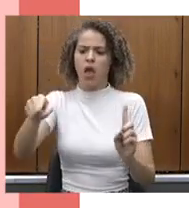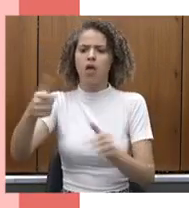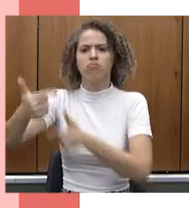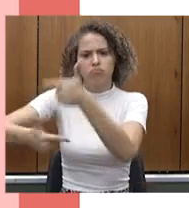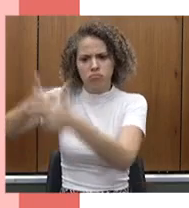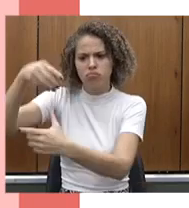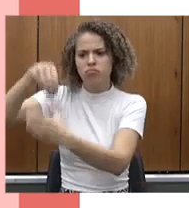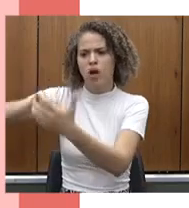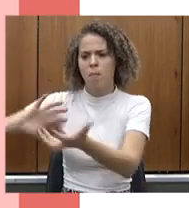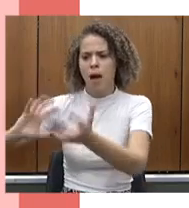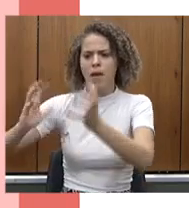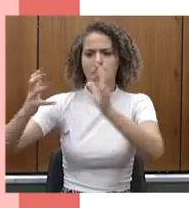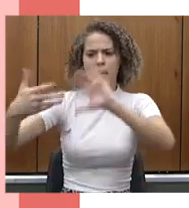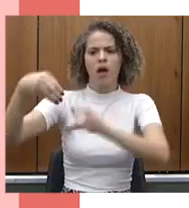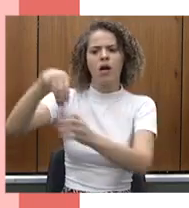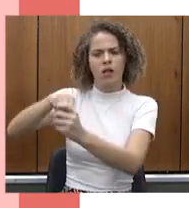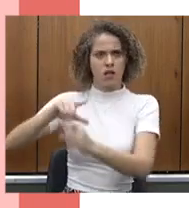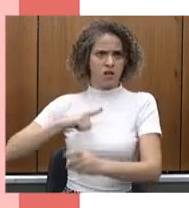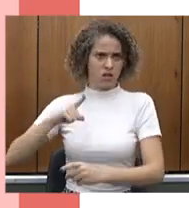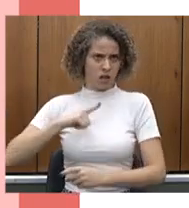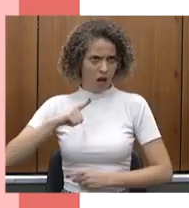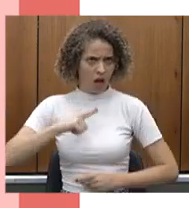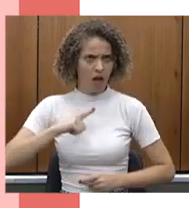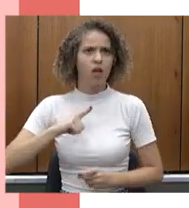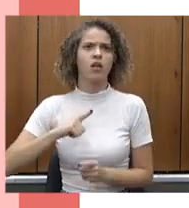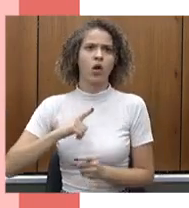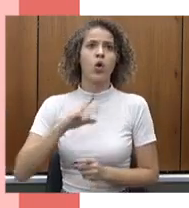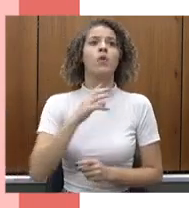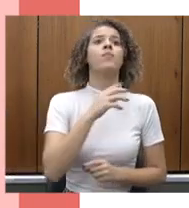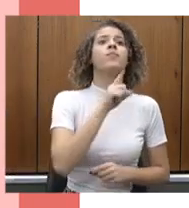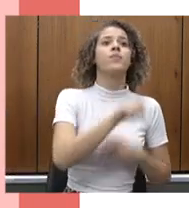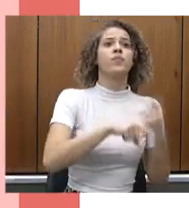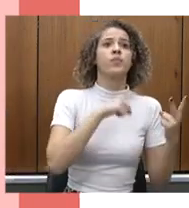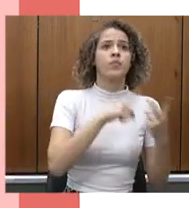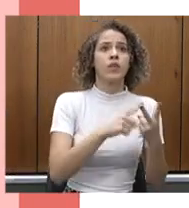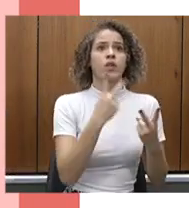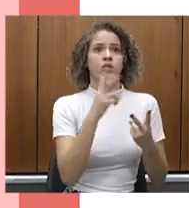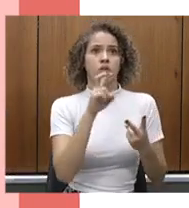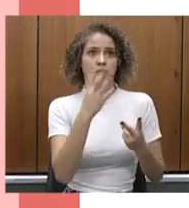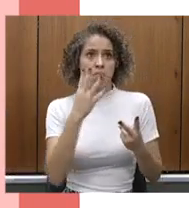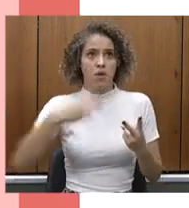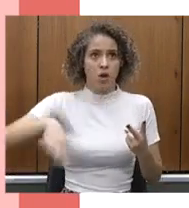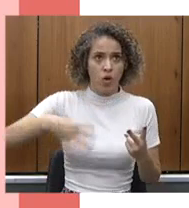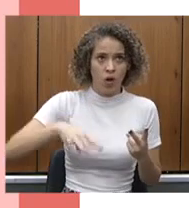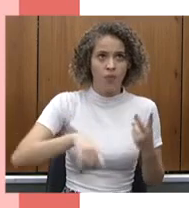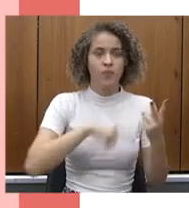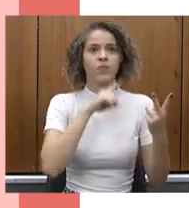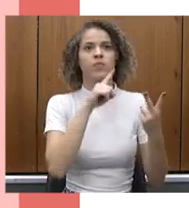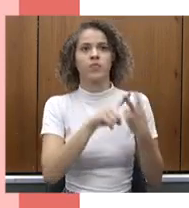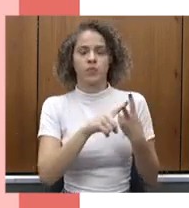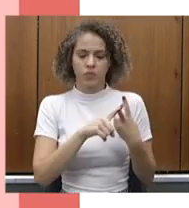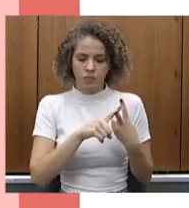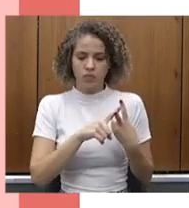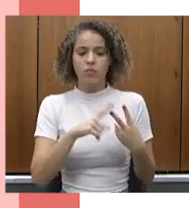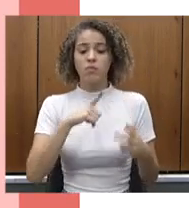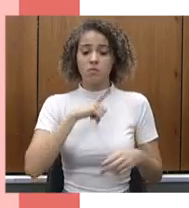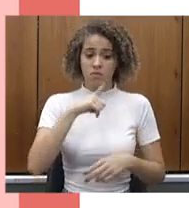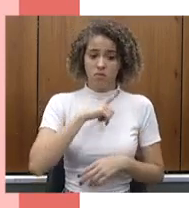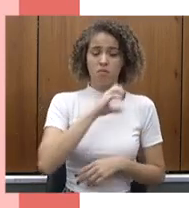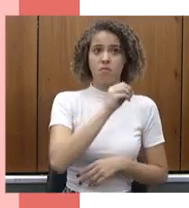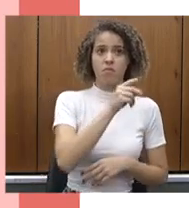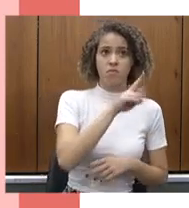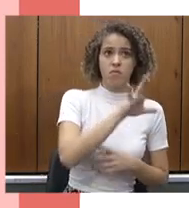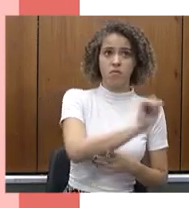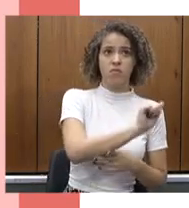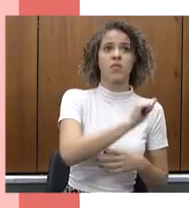reformar as suas UBS, o Opera Mais, mais 150 milhões, a vigilância sanitária dos municípios, 90 milhões, e a atenção